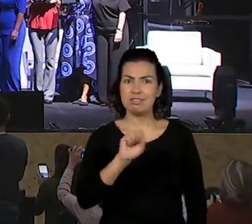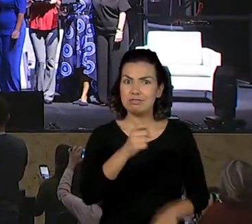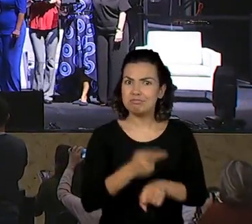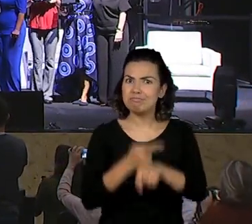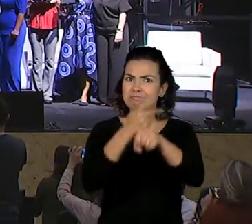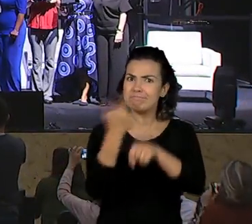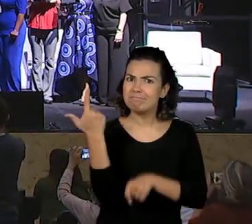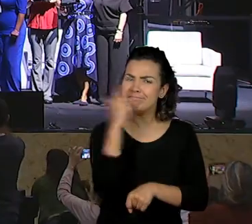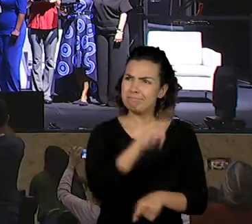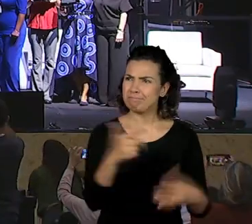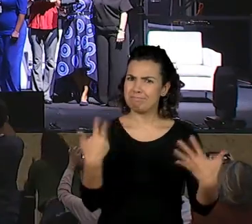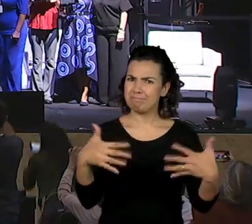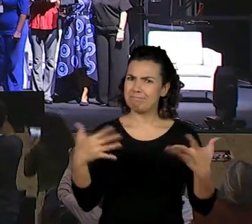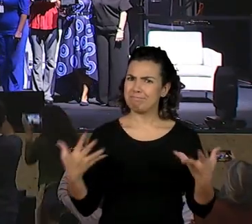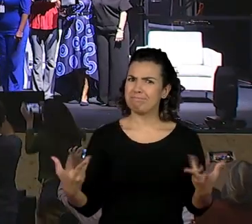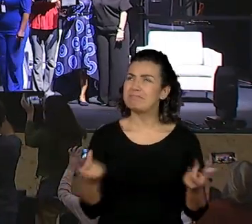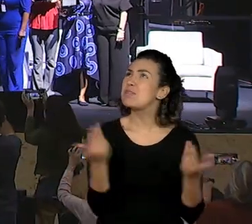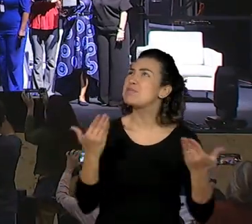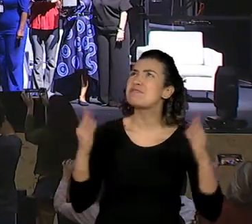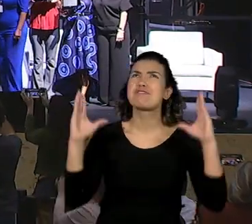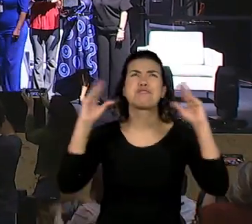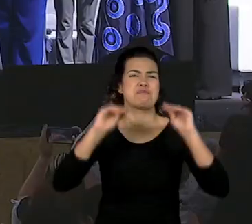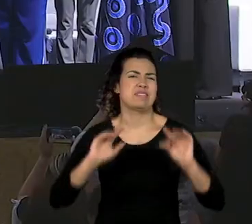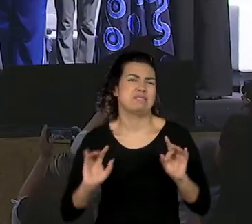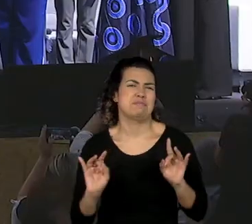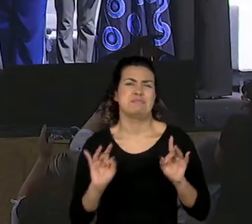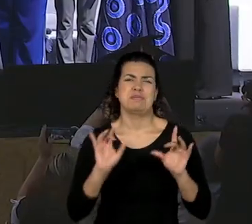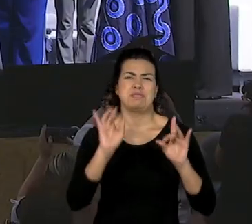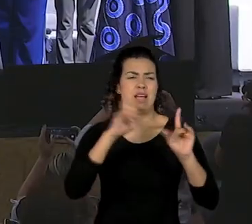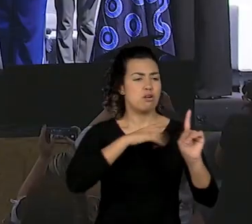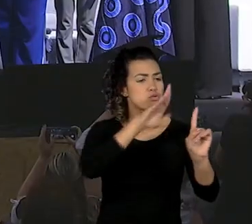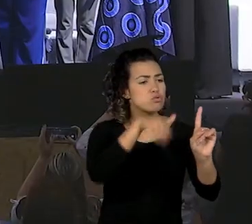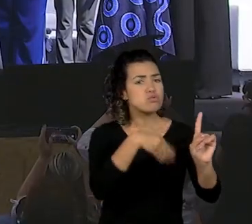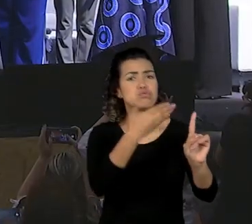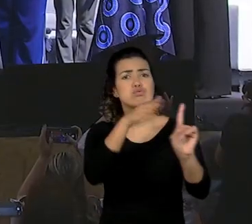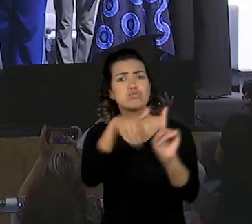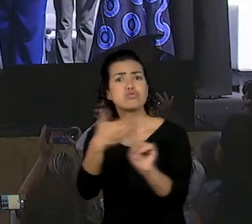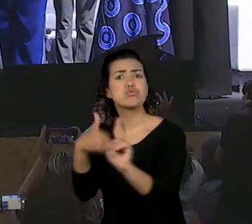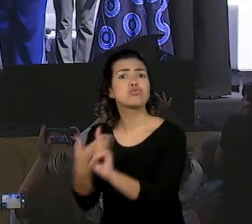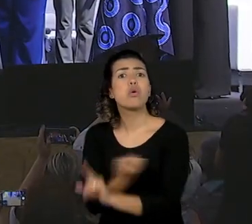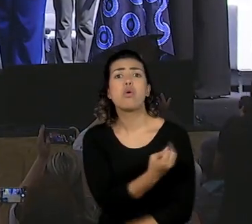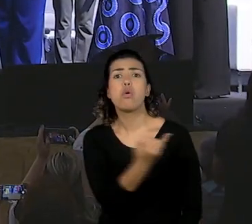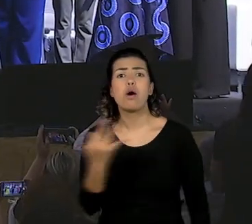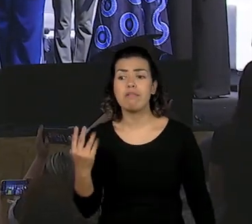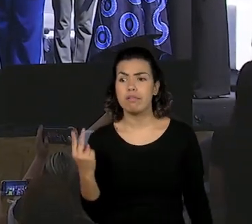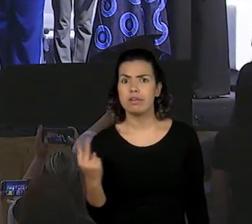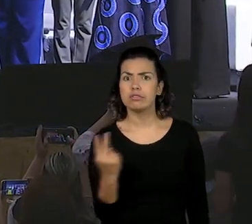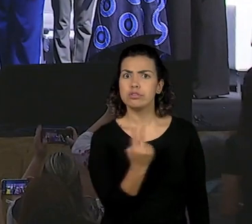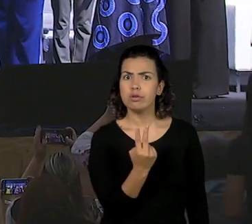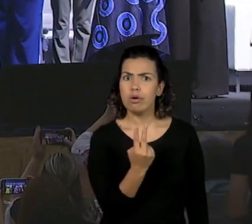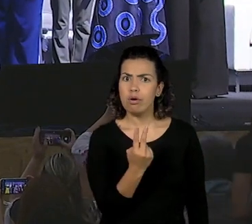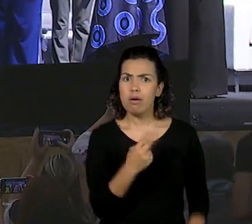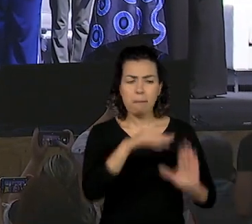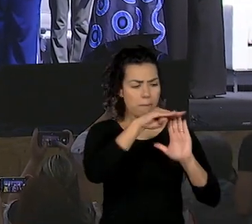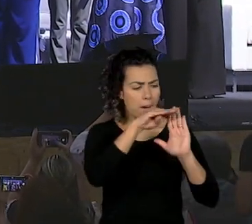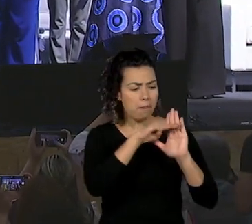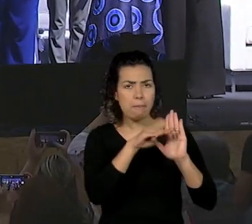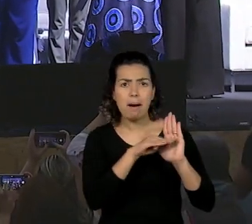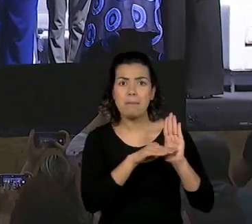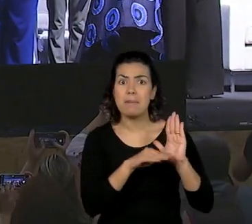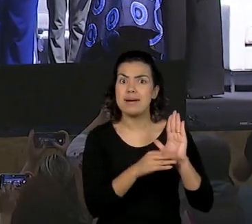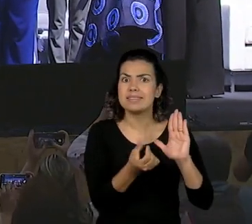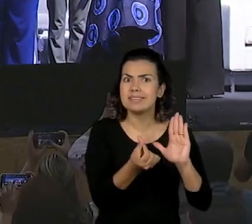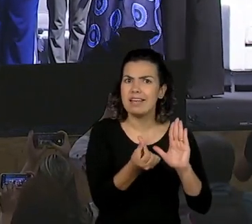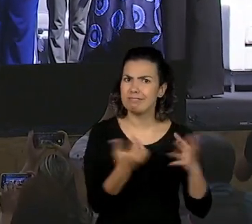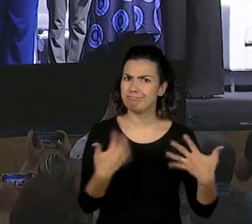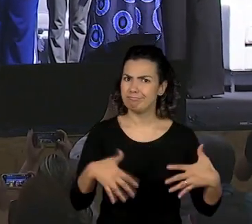Bonito, uma grande noite, muitos homenageados, 22 homenageados em seis categorias. Uma noite